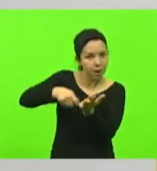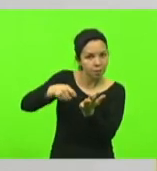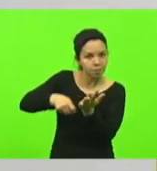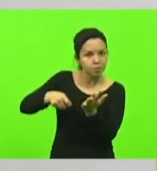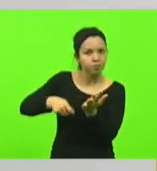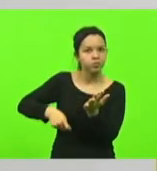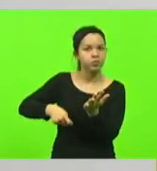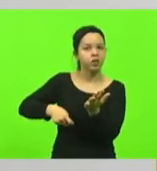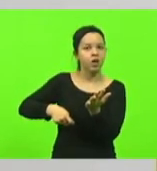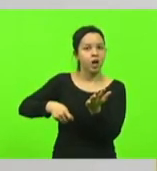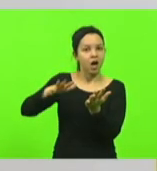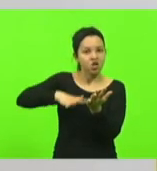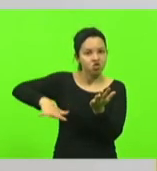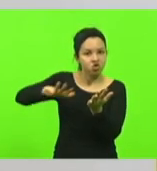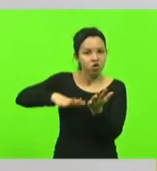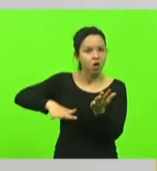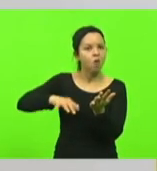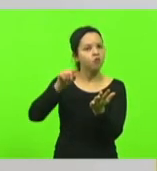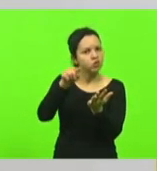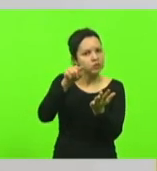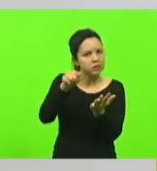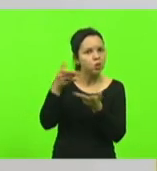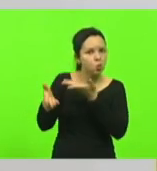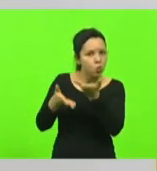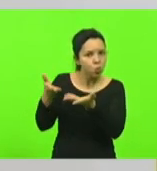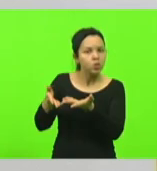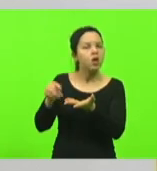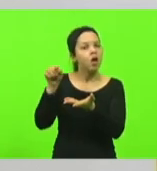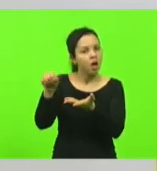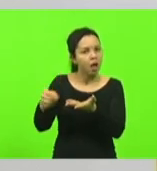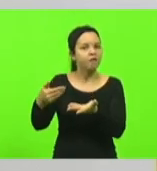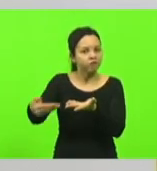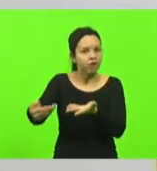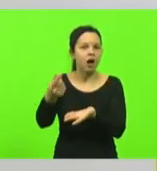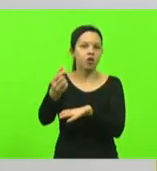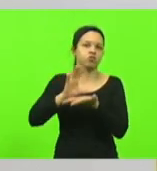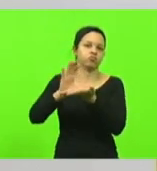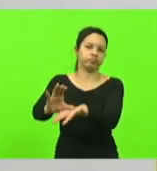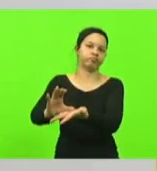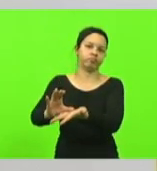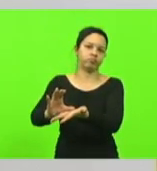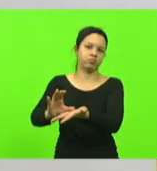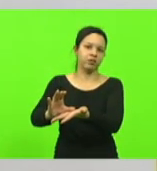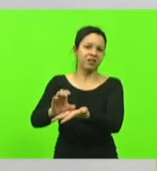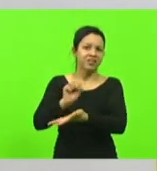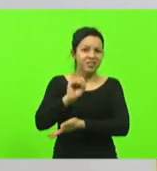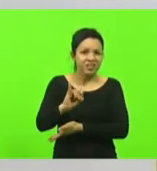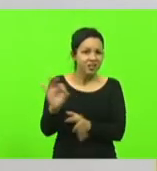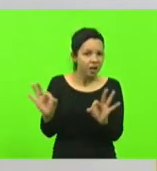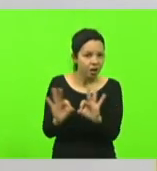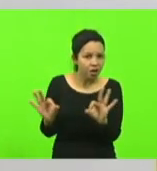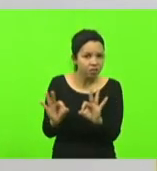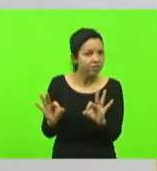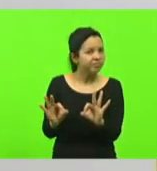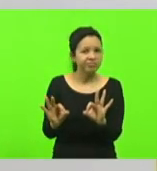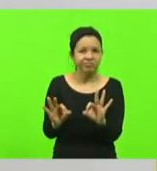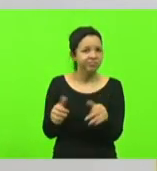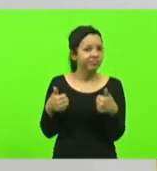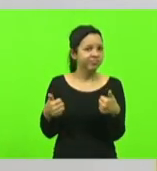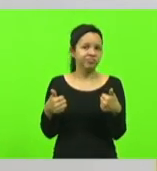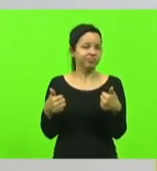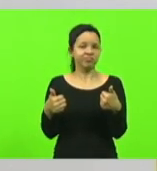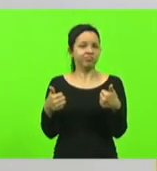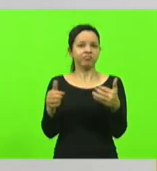que você atende, deputado, está sendo assistida por isso. Caso contrário, não tem vantagem nenhuma. O